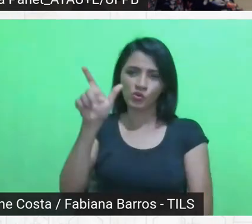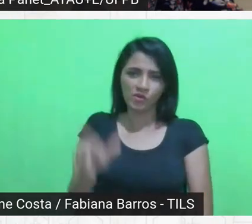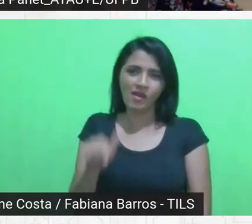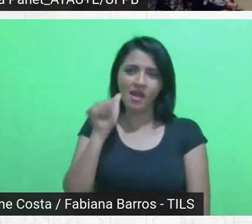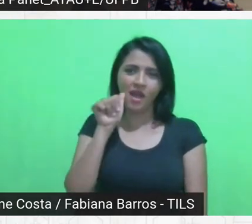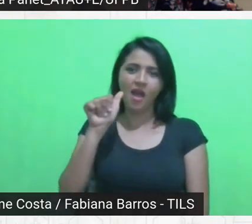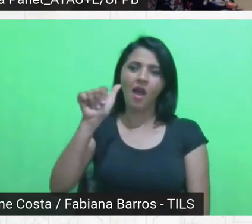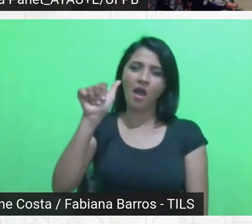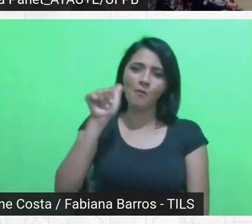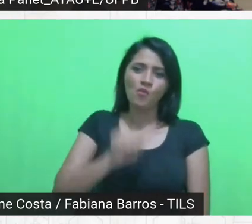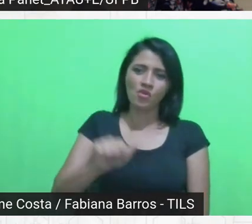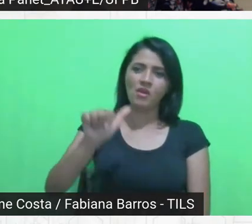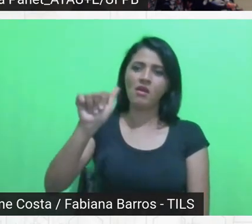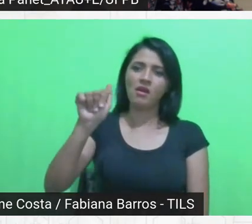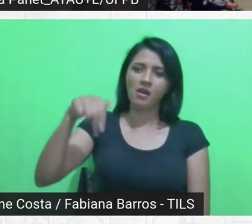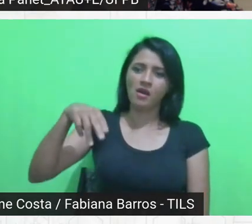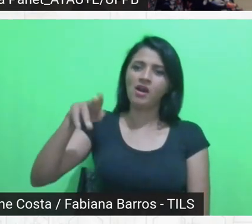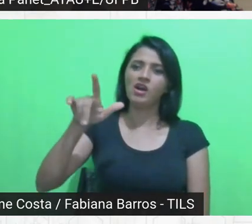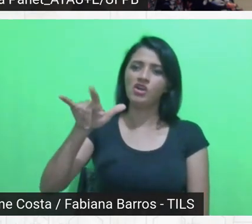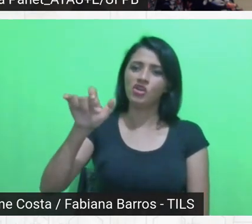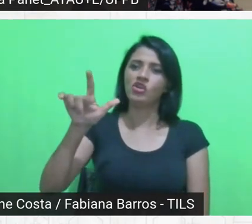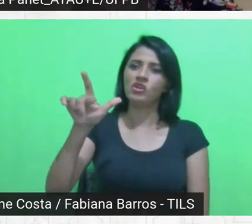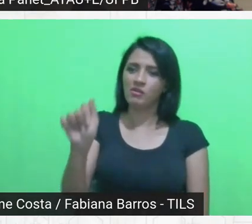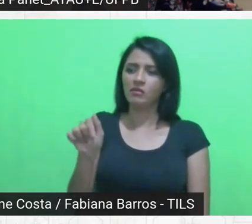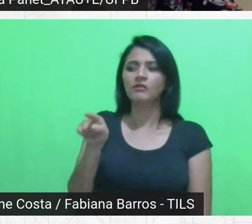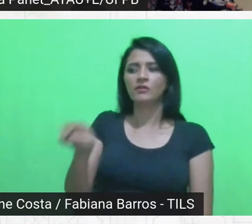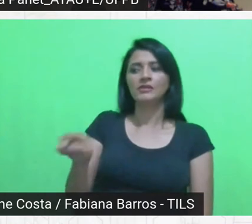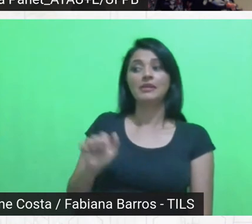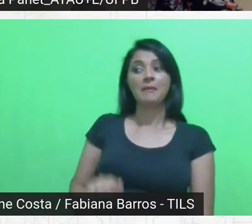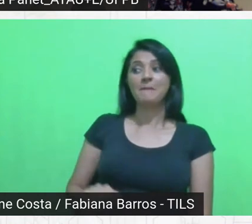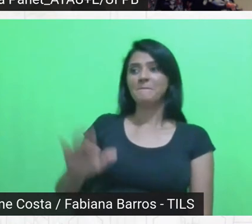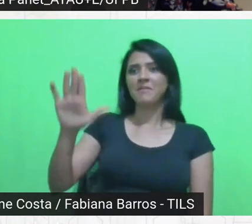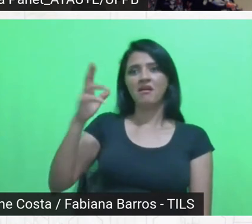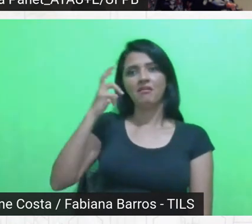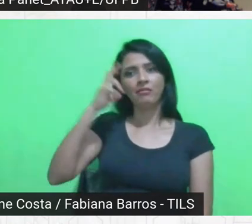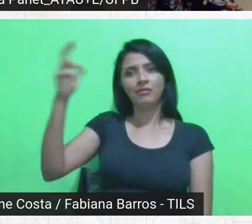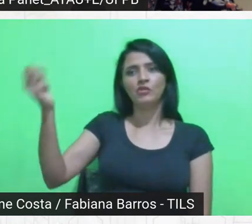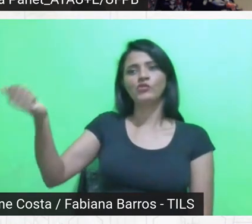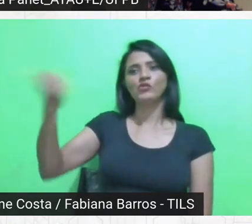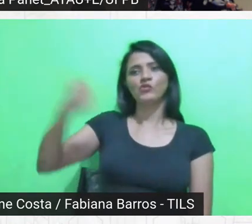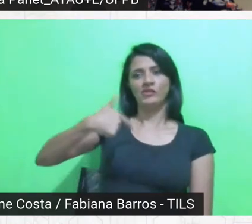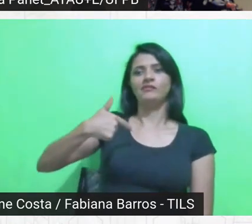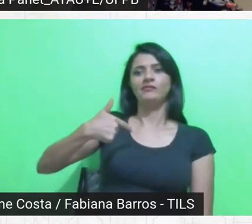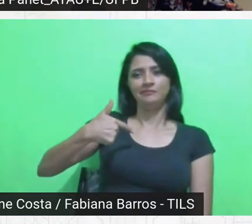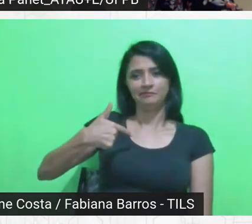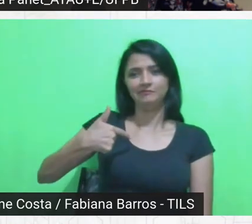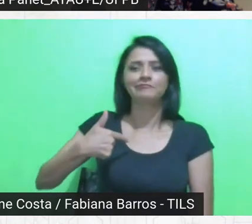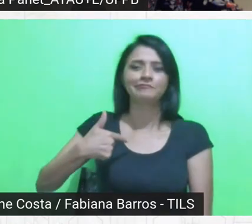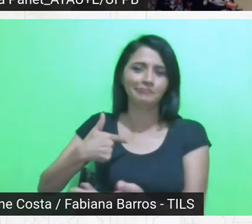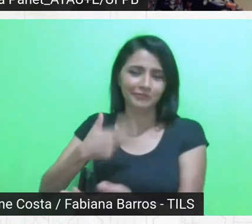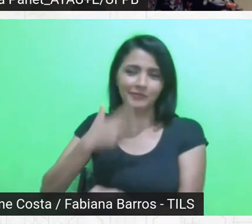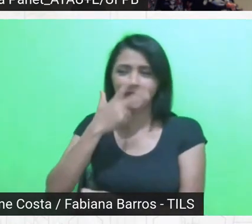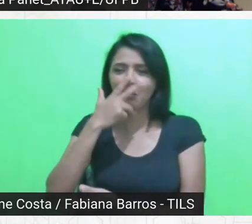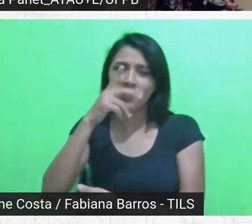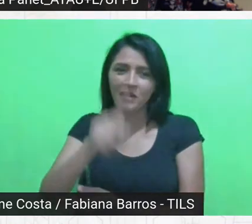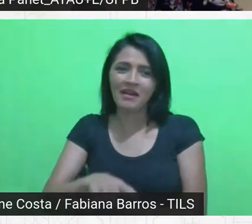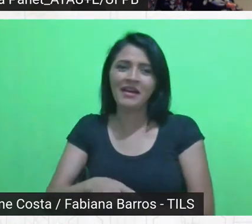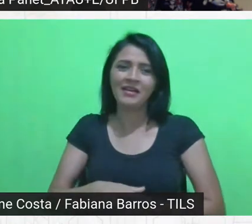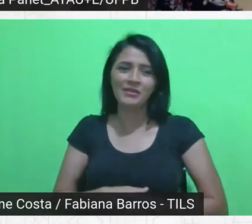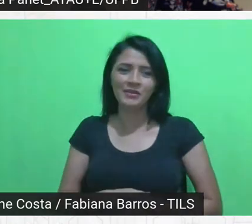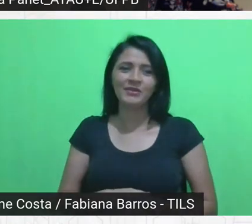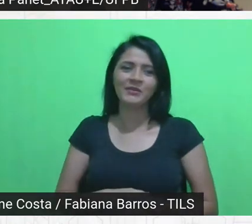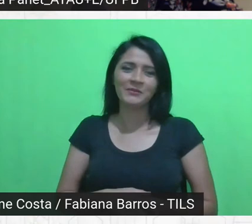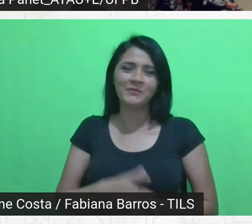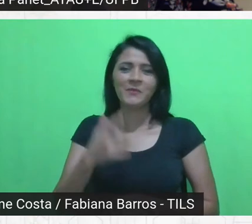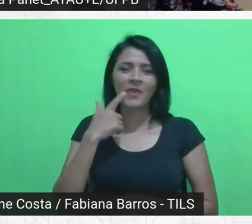você é muito mais inteligente do que eu e eu acho que é esse, a começar